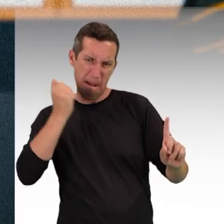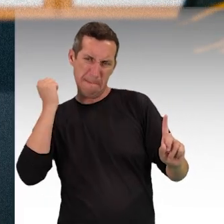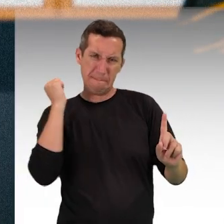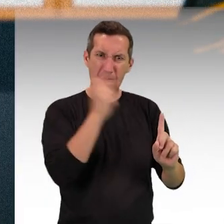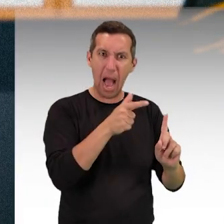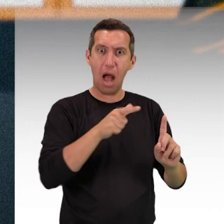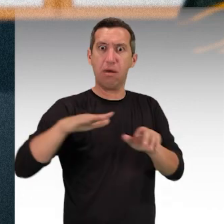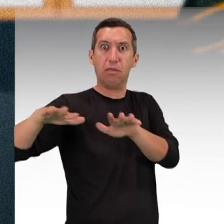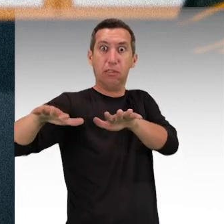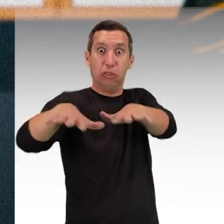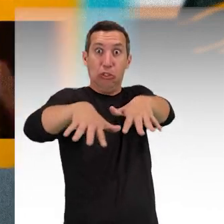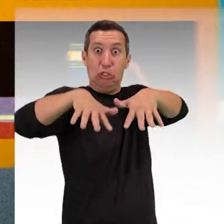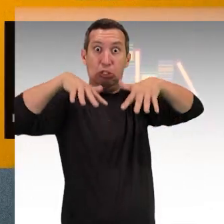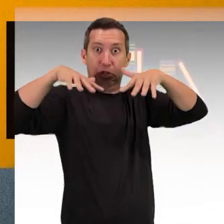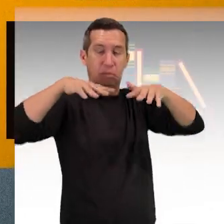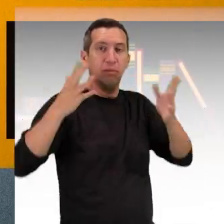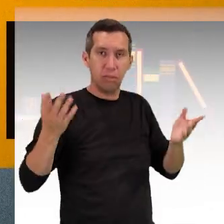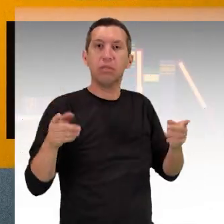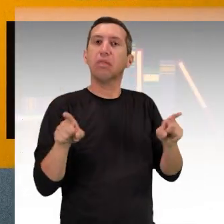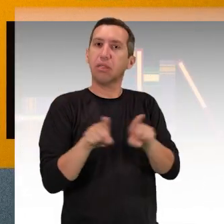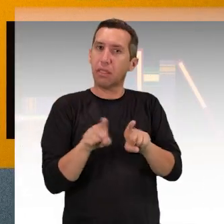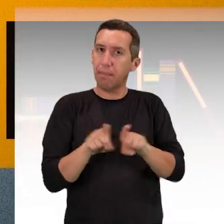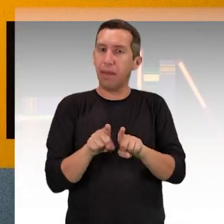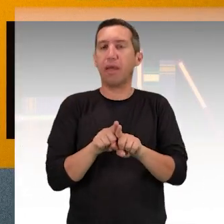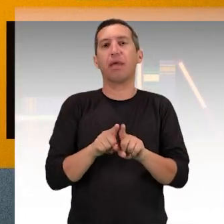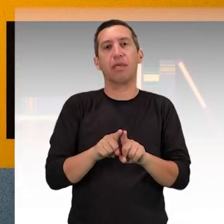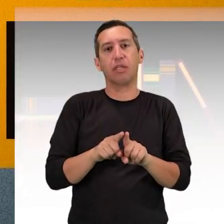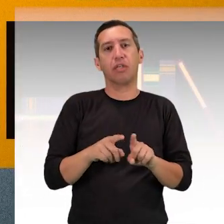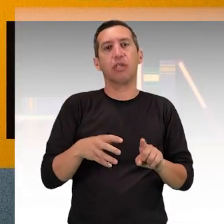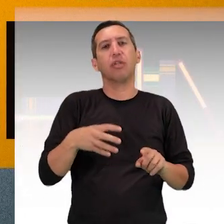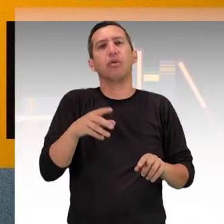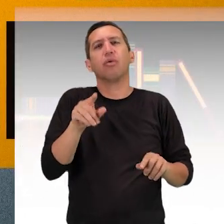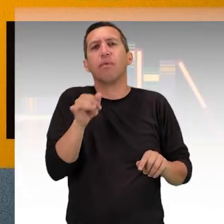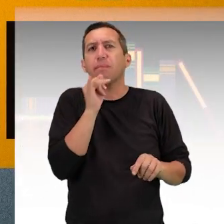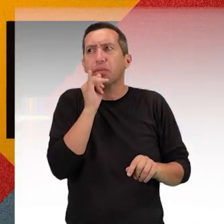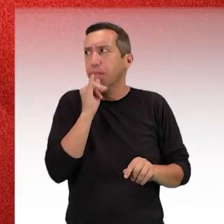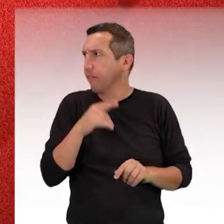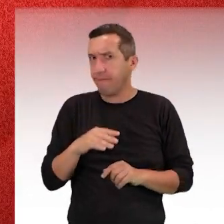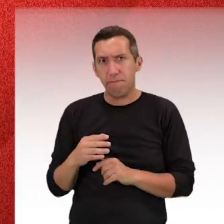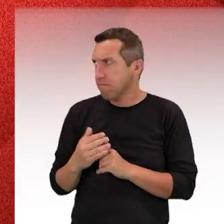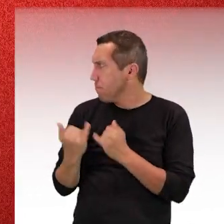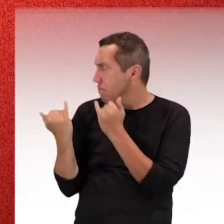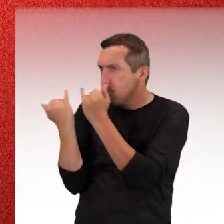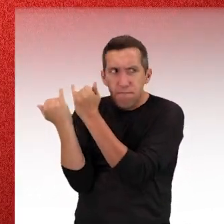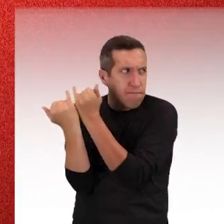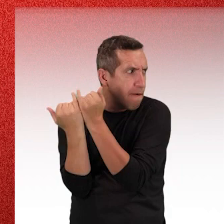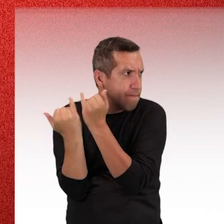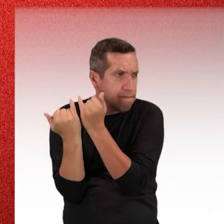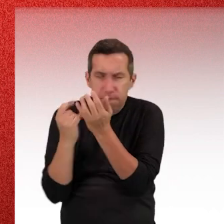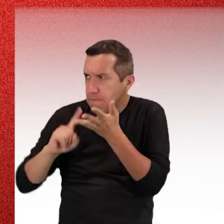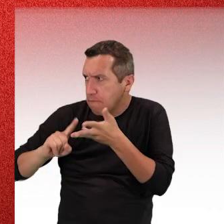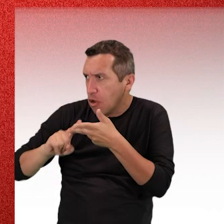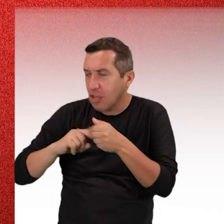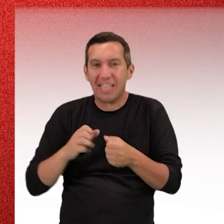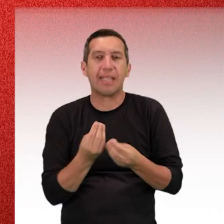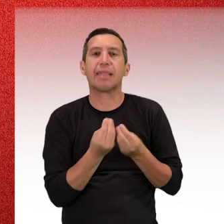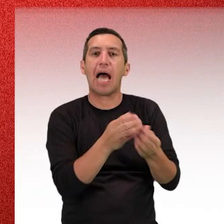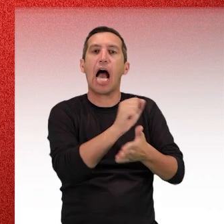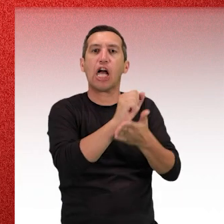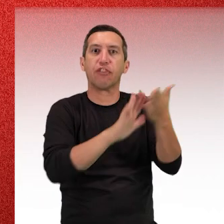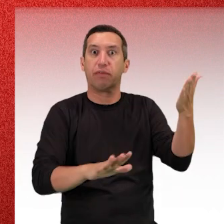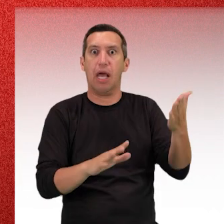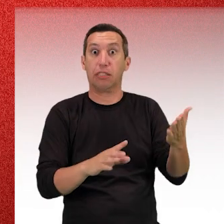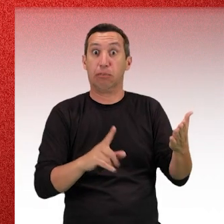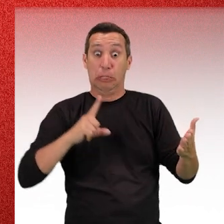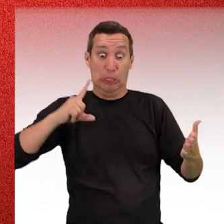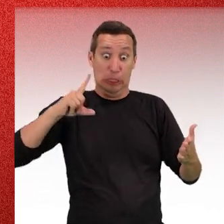humilhações públicas. Mas também por ações indiretas, como a propagação de boatos, a delegação de tarefas impossíveis de